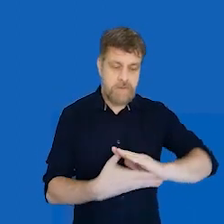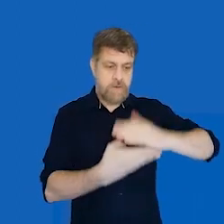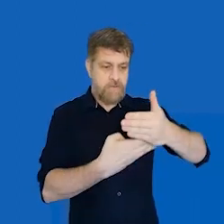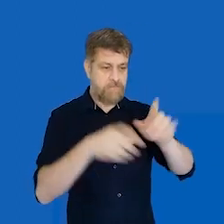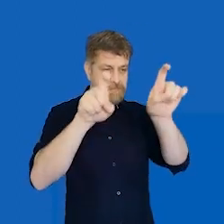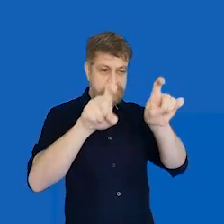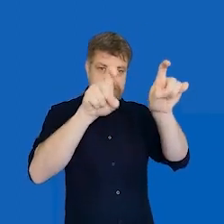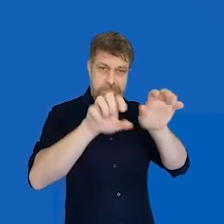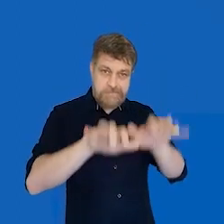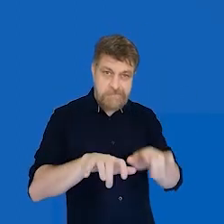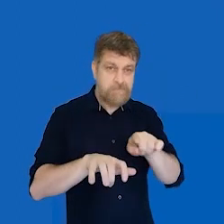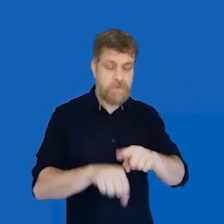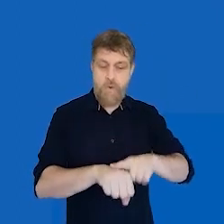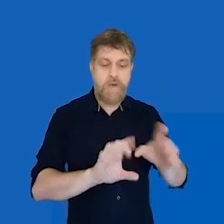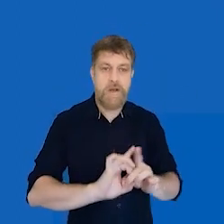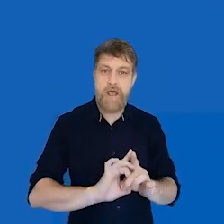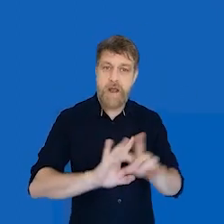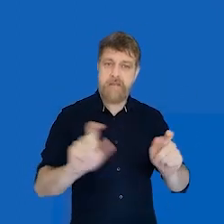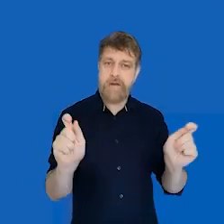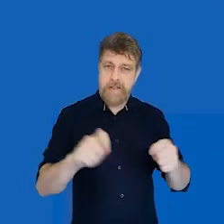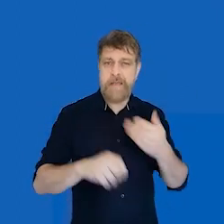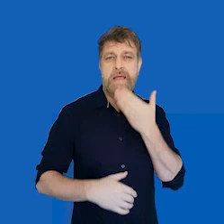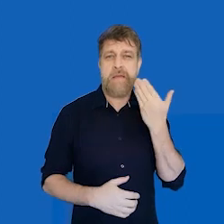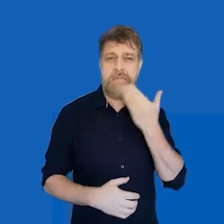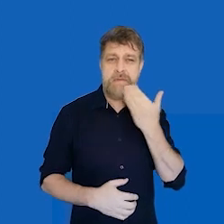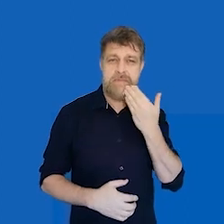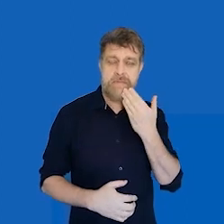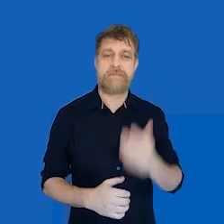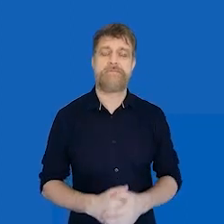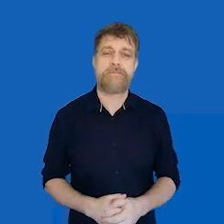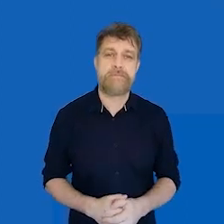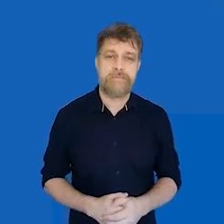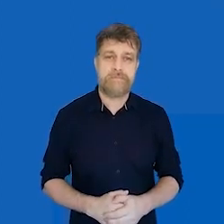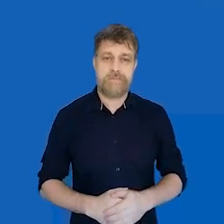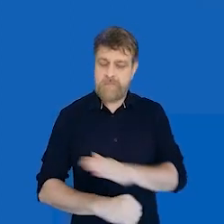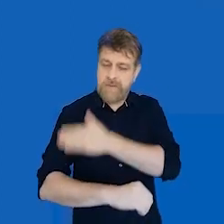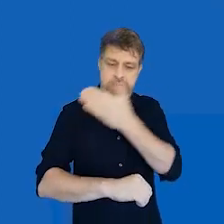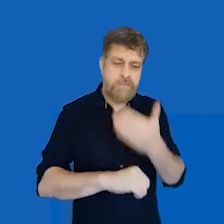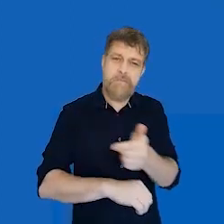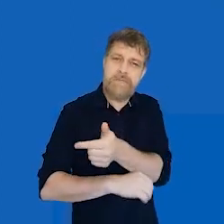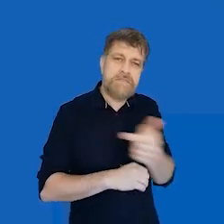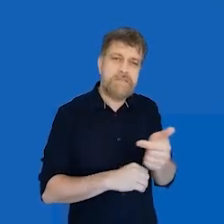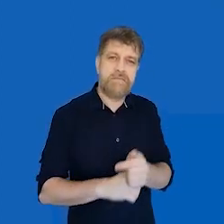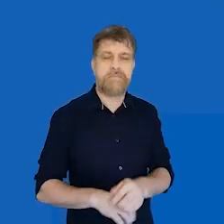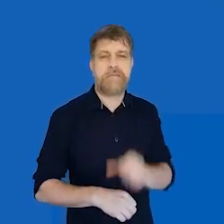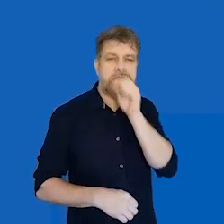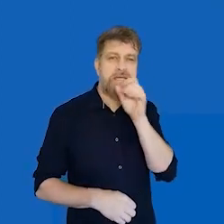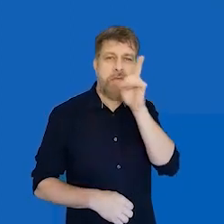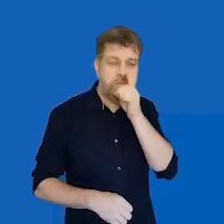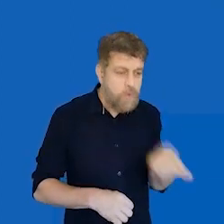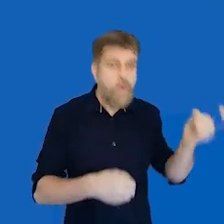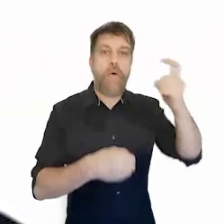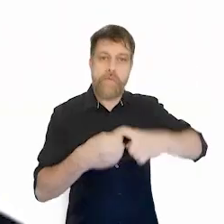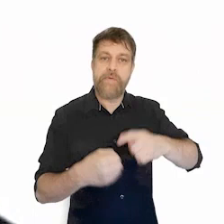vocês podem acessar no momento que vocês quiserem, que é mais fácil para vocês, durante a semana, no fim de semana, podem repetir o